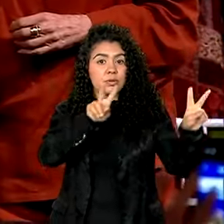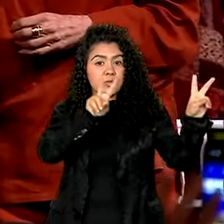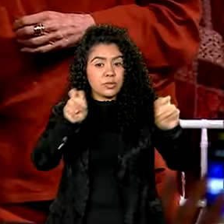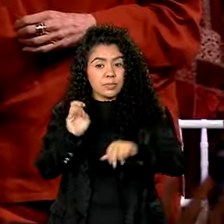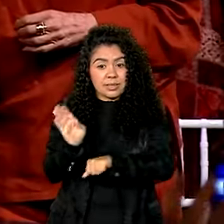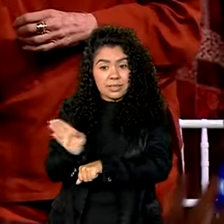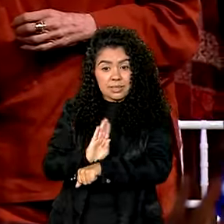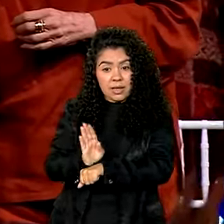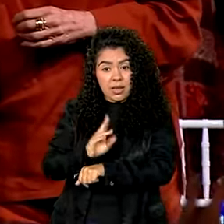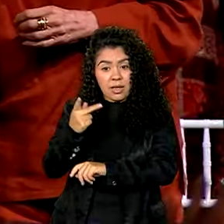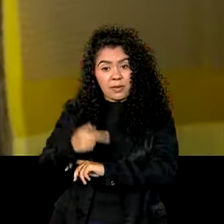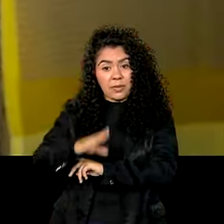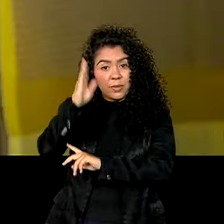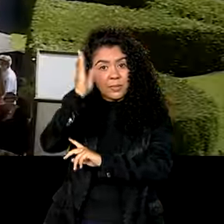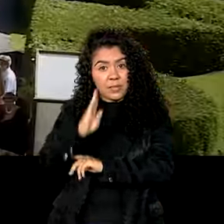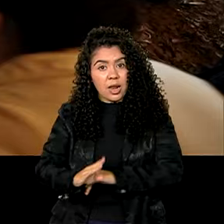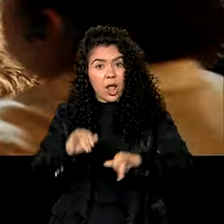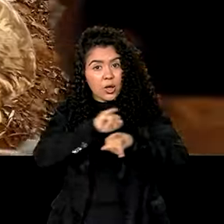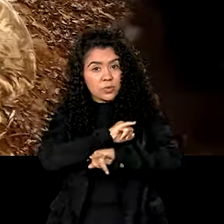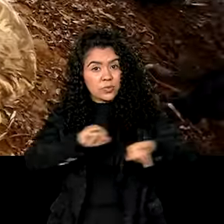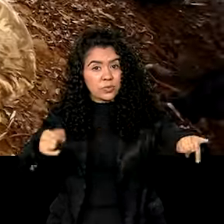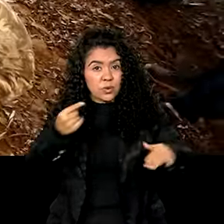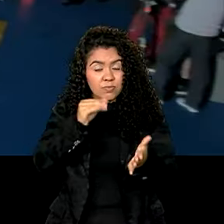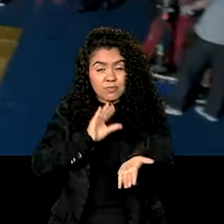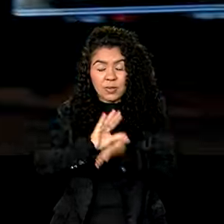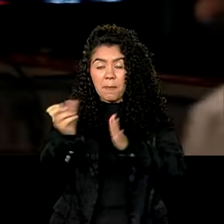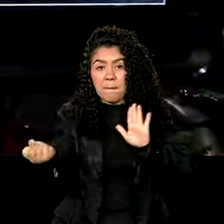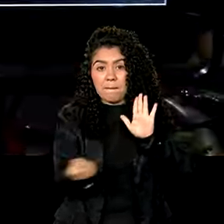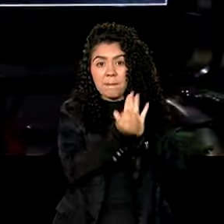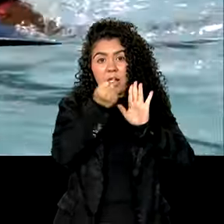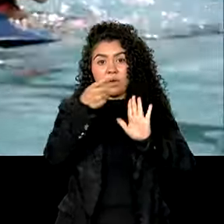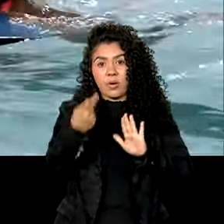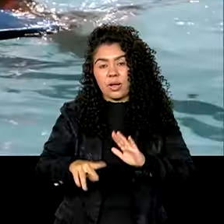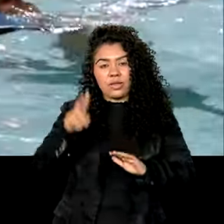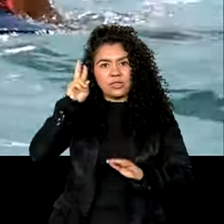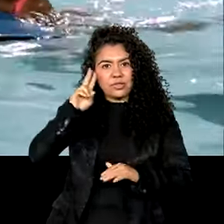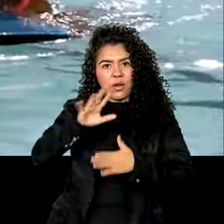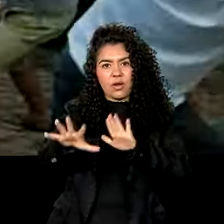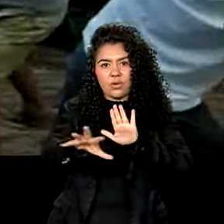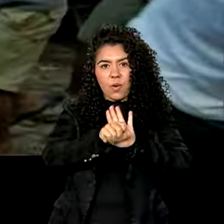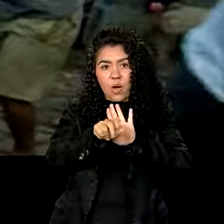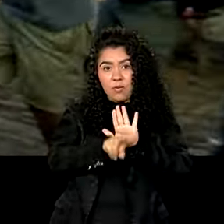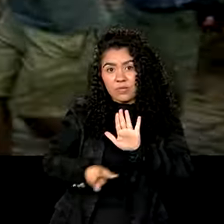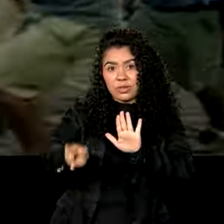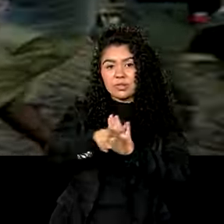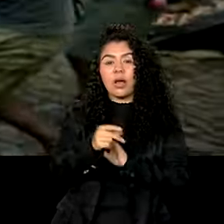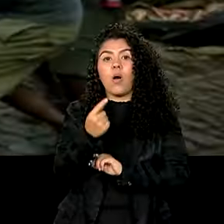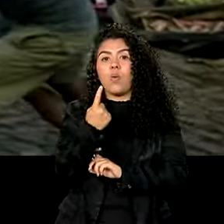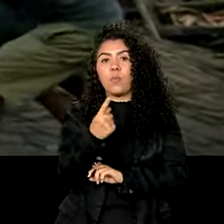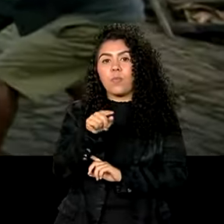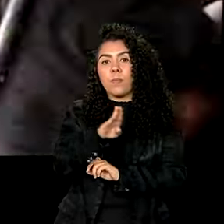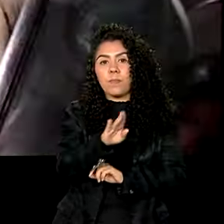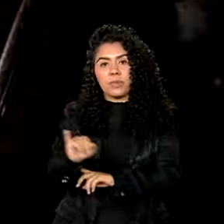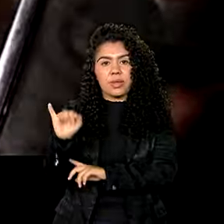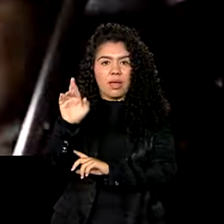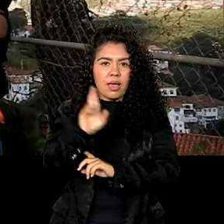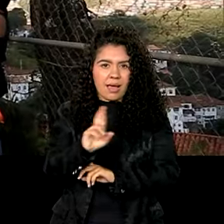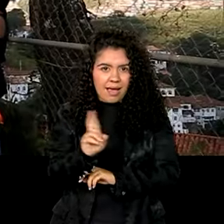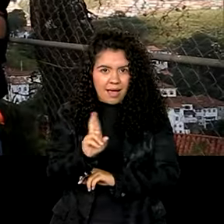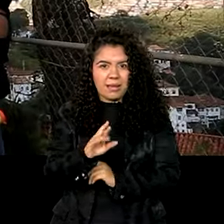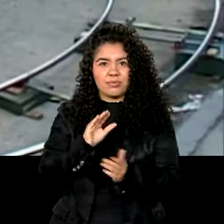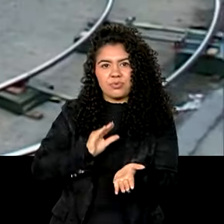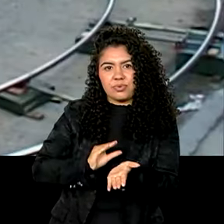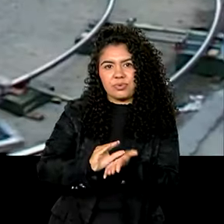brasileiro anunciado o maior investimento da história do audiovisual. Mais de 1 bilhão e meio de reais